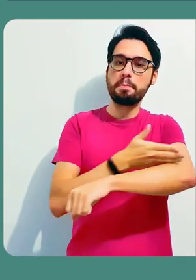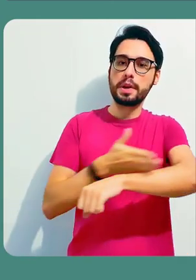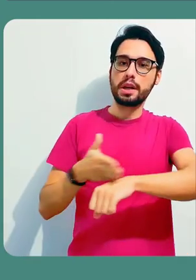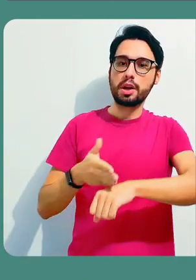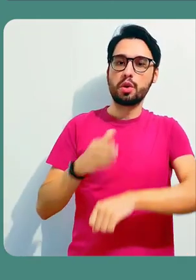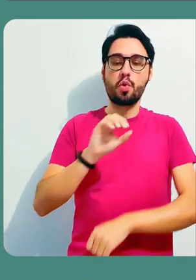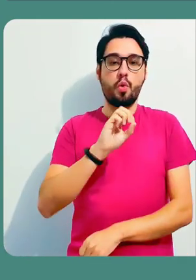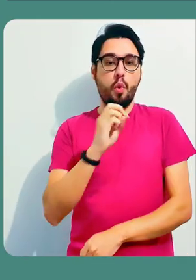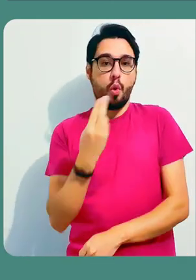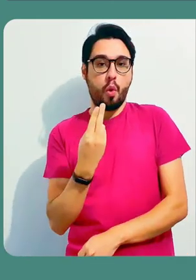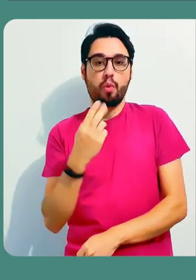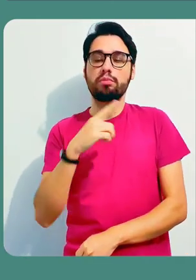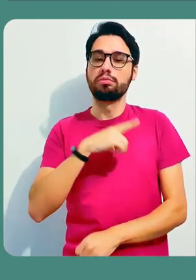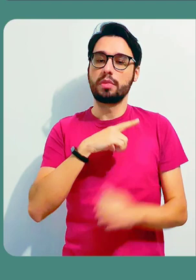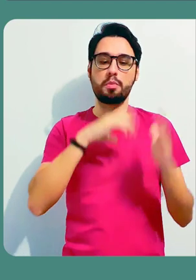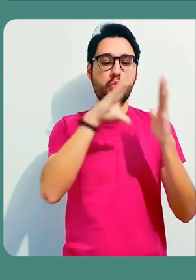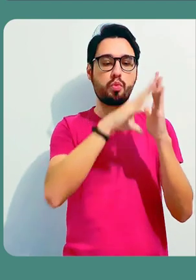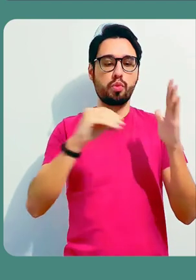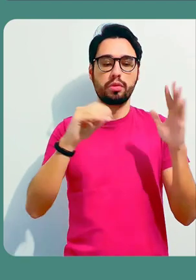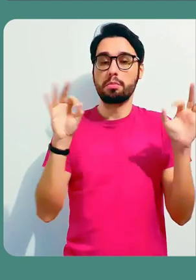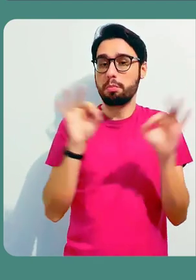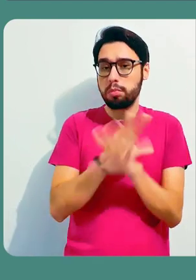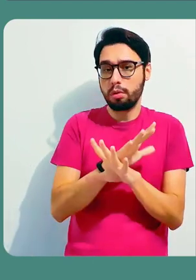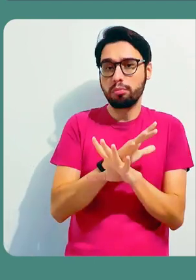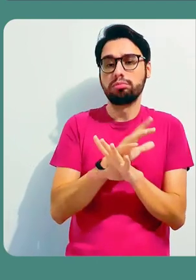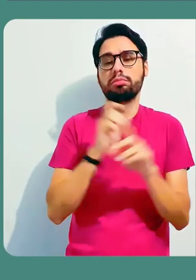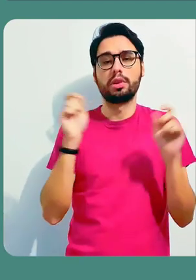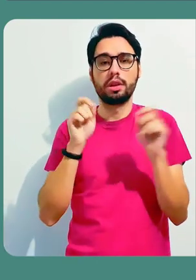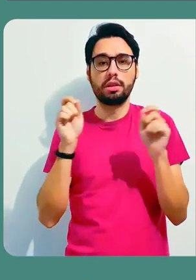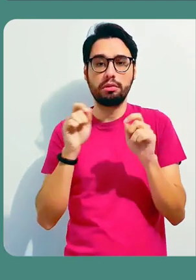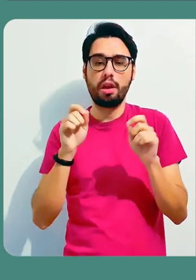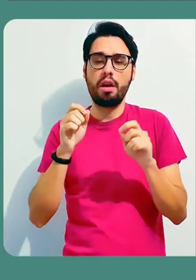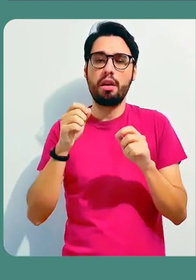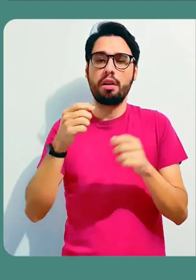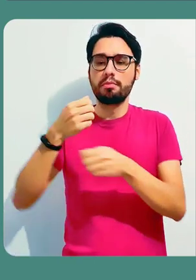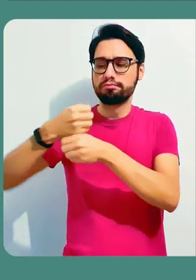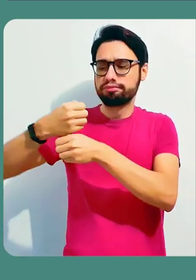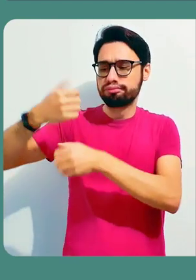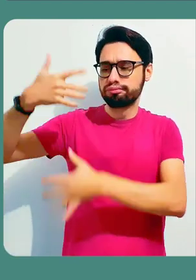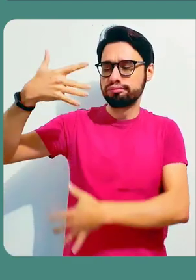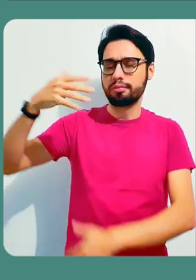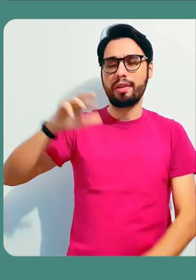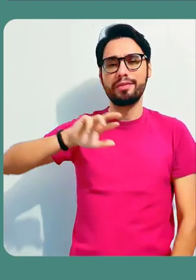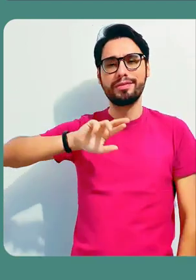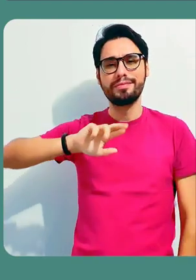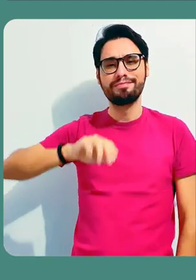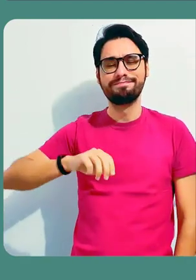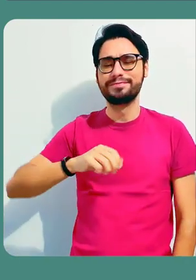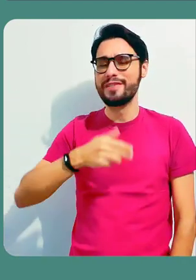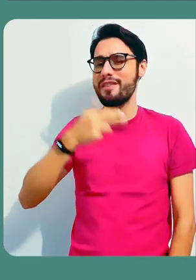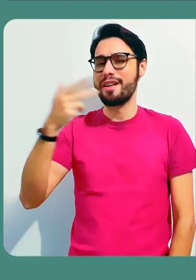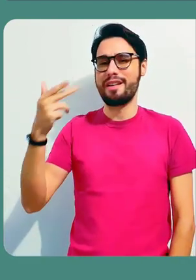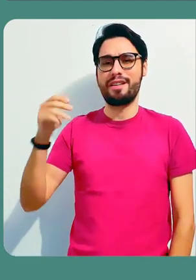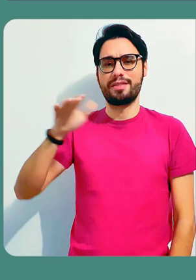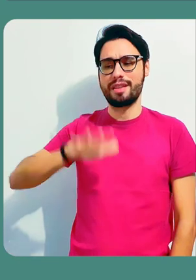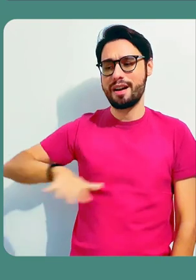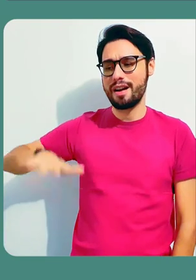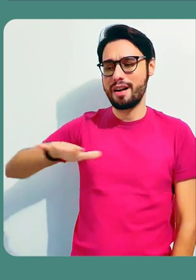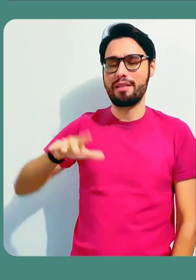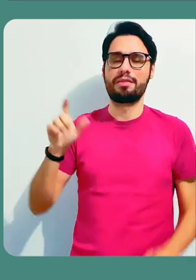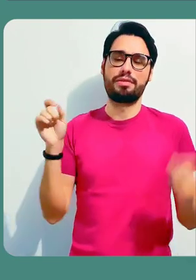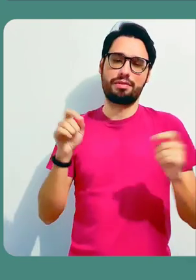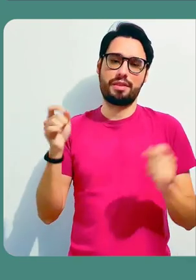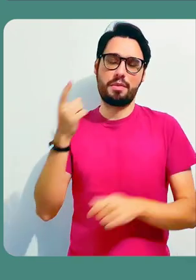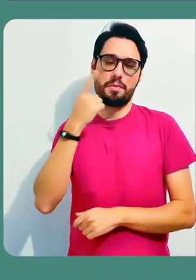gente cria um novo quadro, eu posso criar um quadro em branco ou aqui eu tenho uma possibilidade de modelos. Eu tenho vários